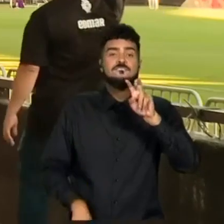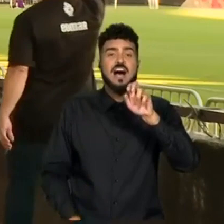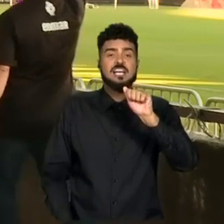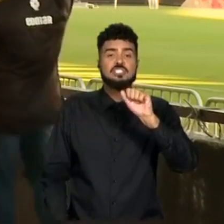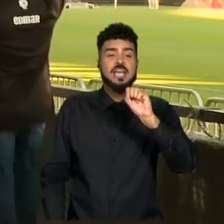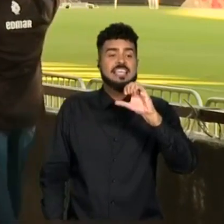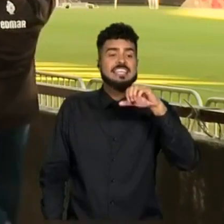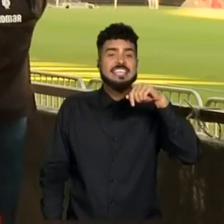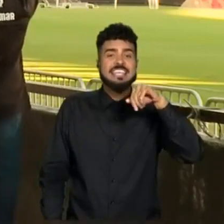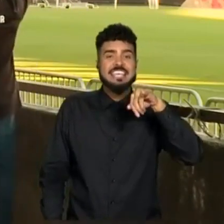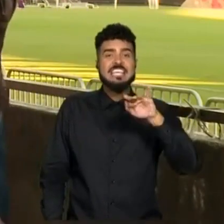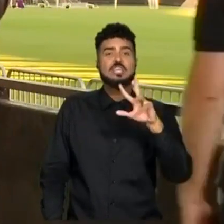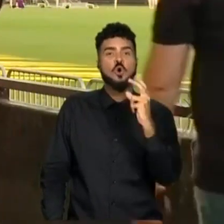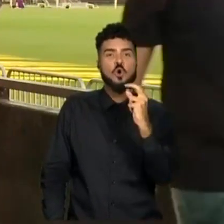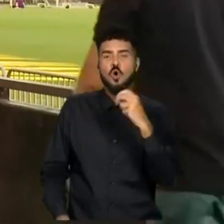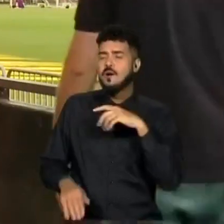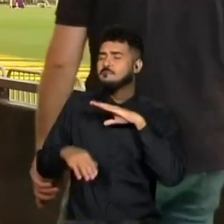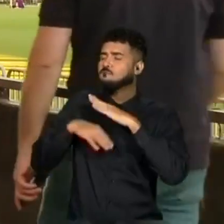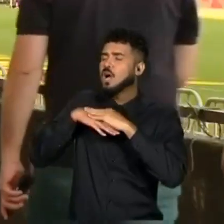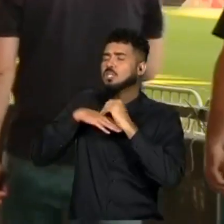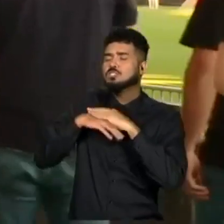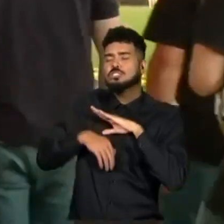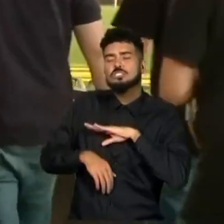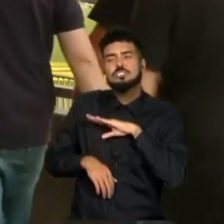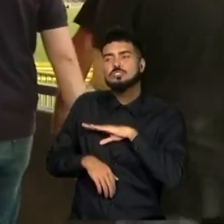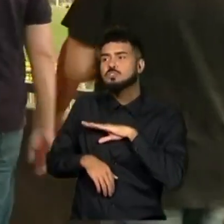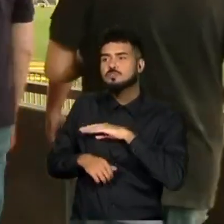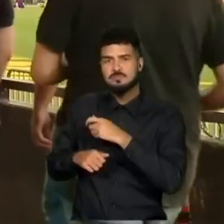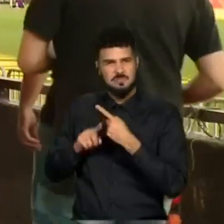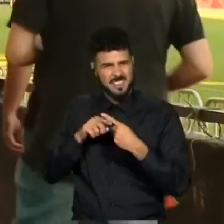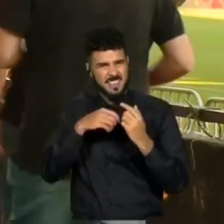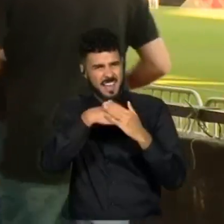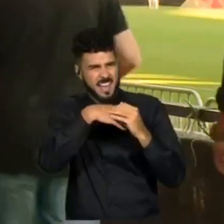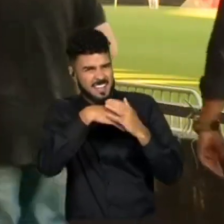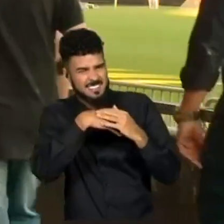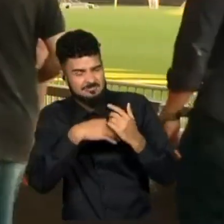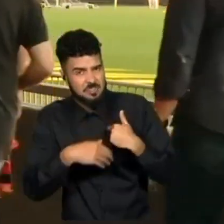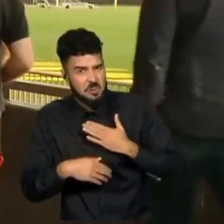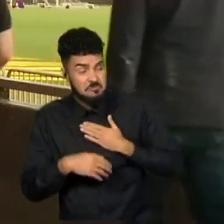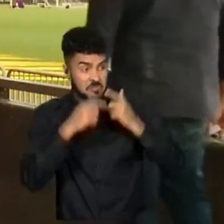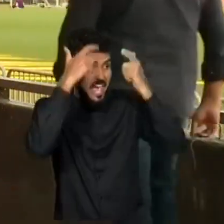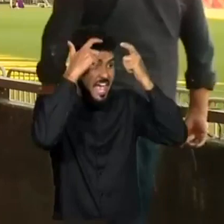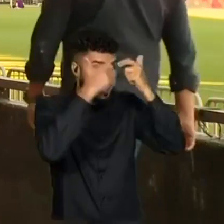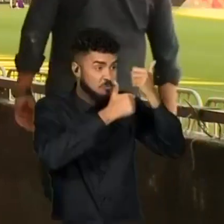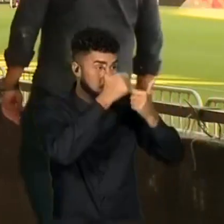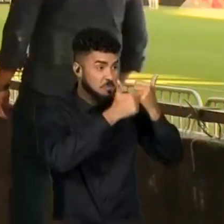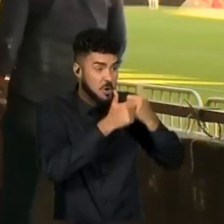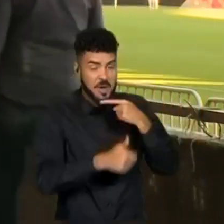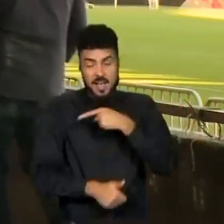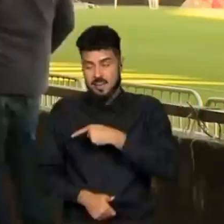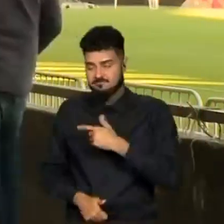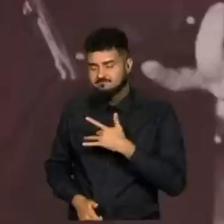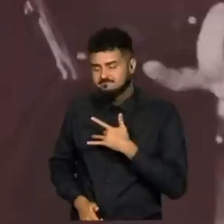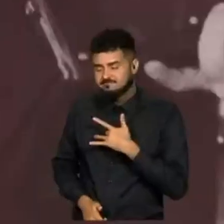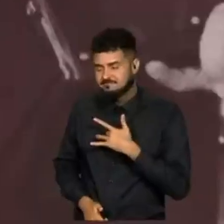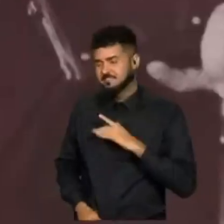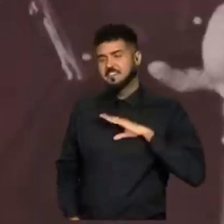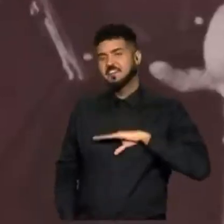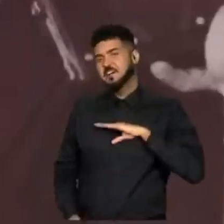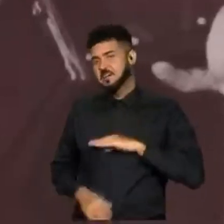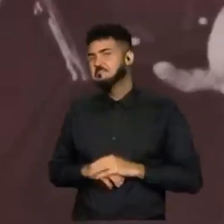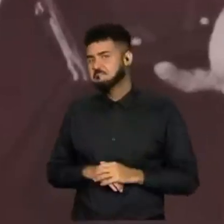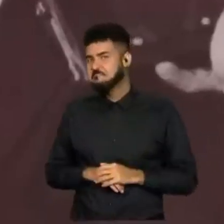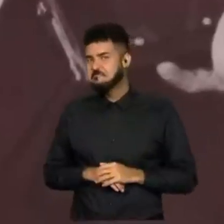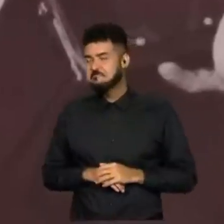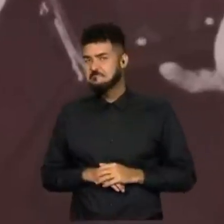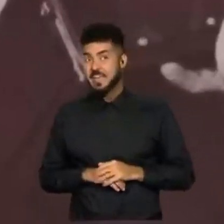Caldeirão ainda mais forte, com pressão de torcida, e é claro que ela não faria somente arquibancada, faria